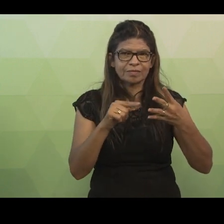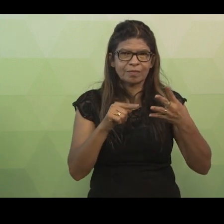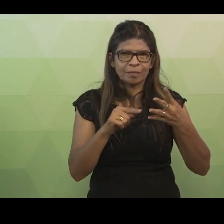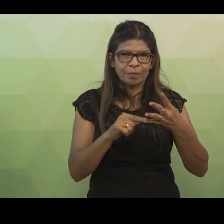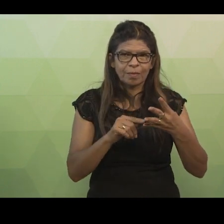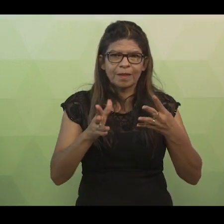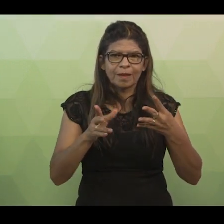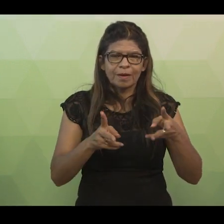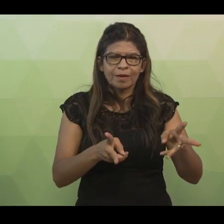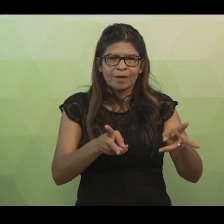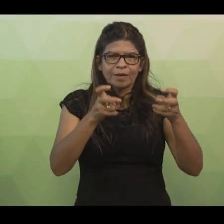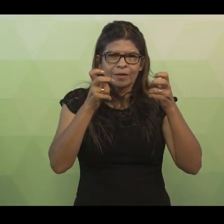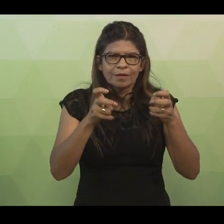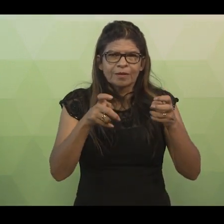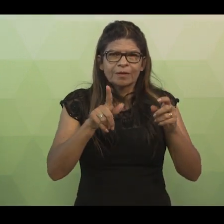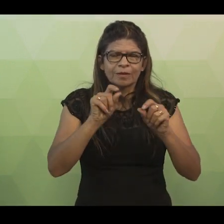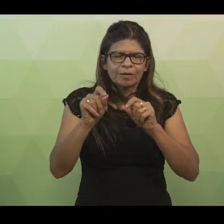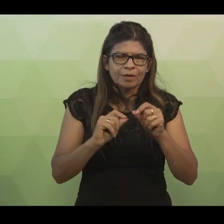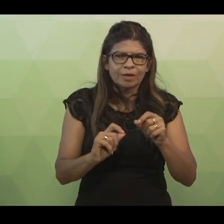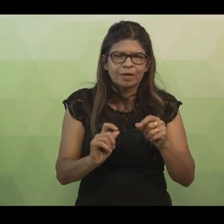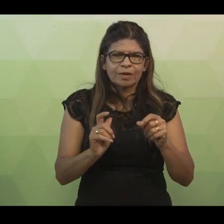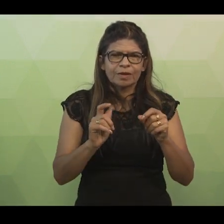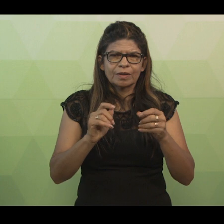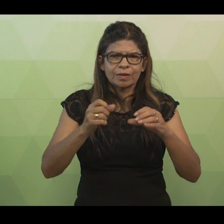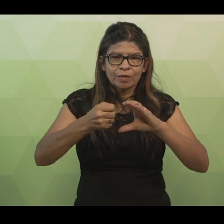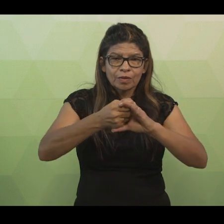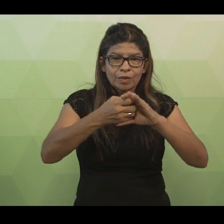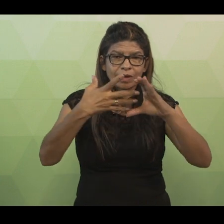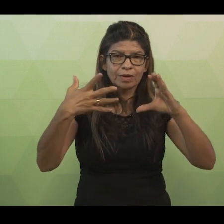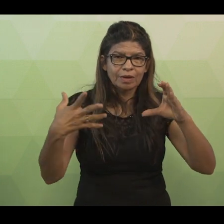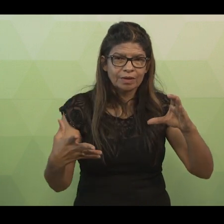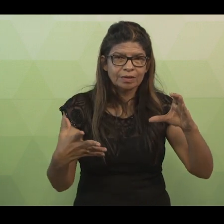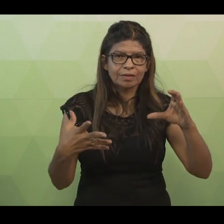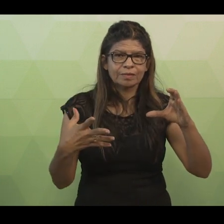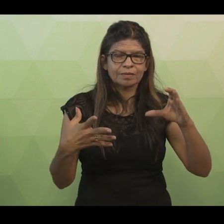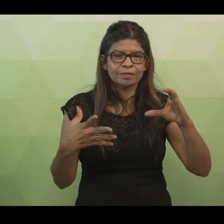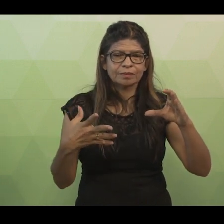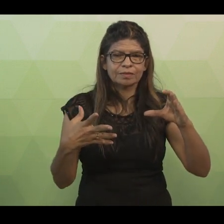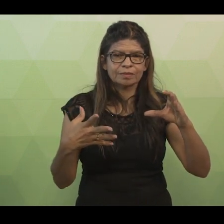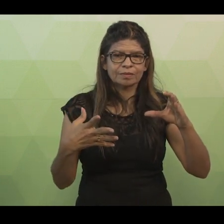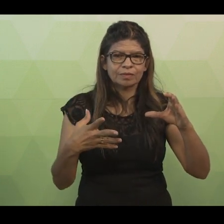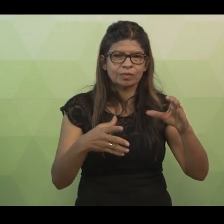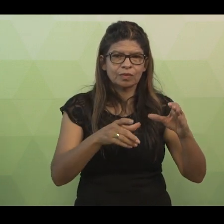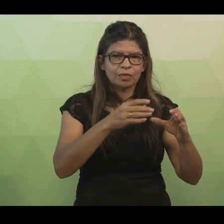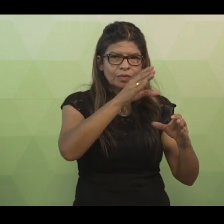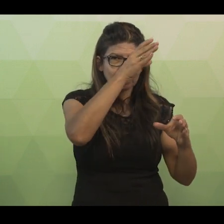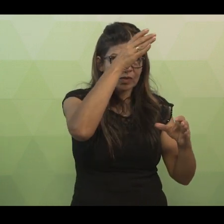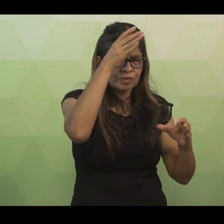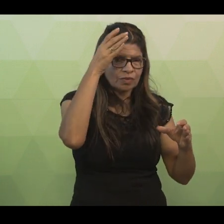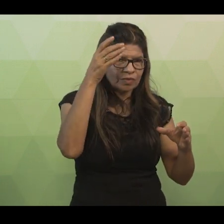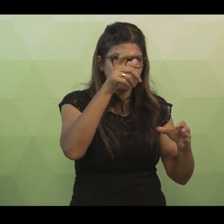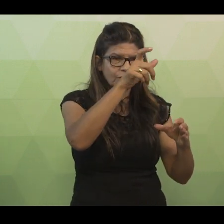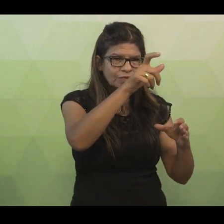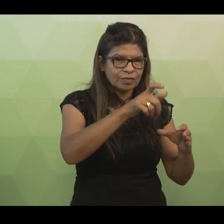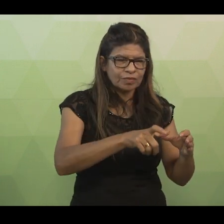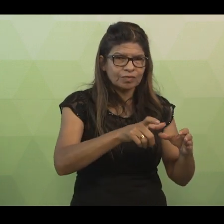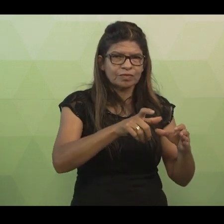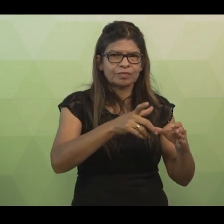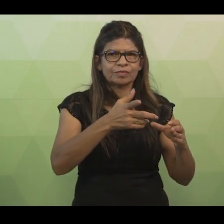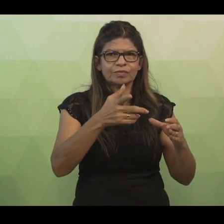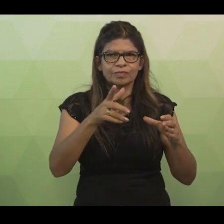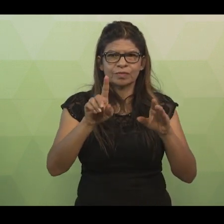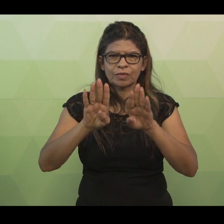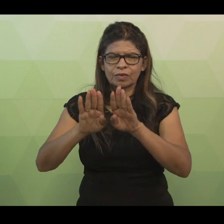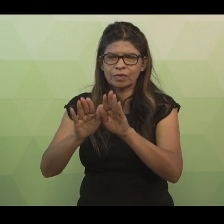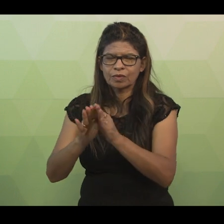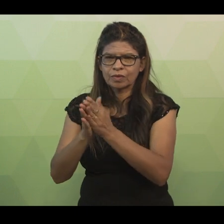classes funcionário e livro, que devem permanecer os mesmos. Desta forma, a classe livro possui os atributos